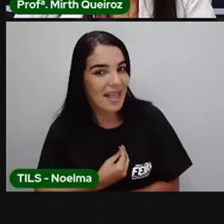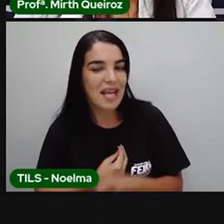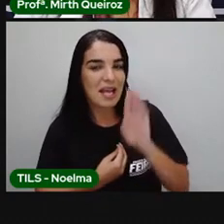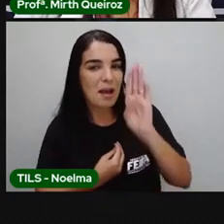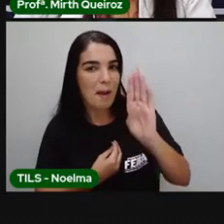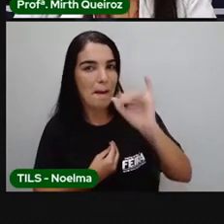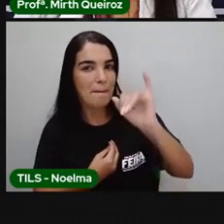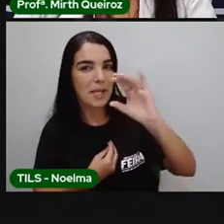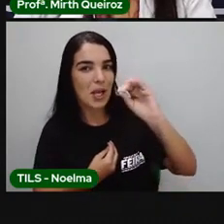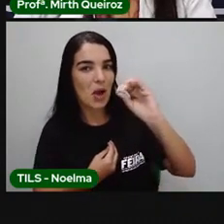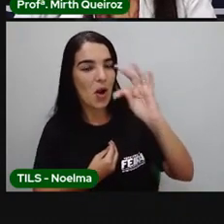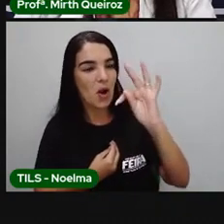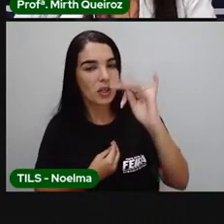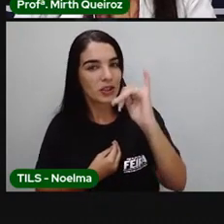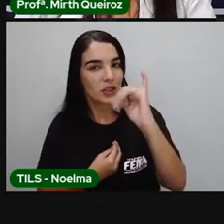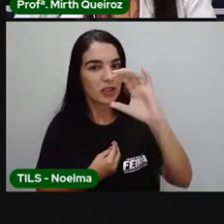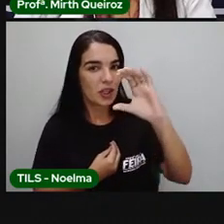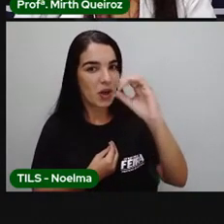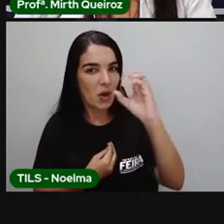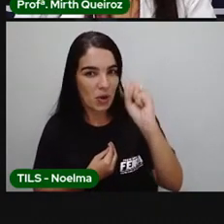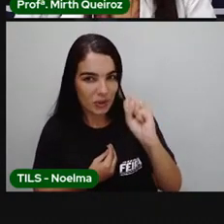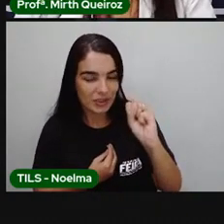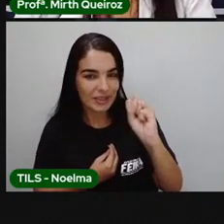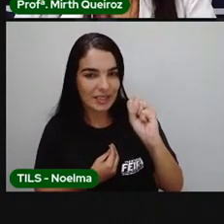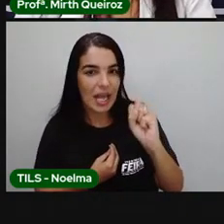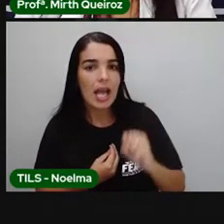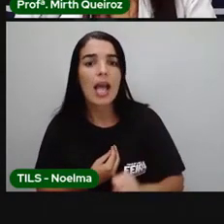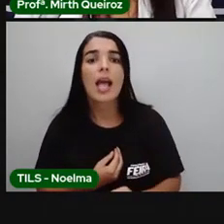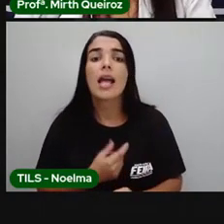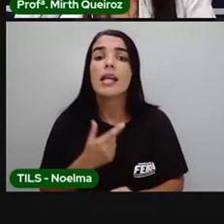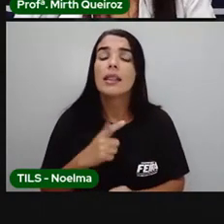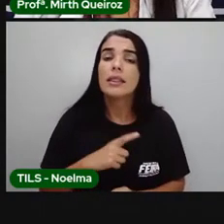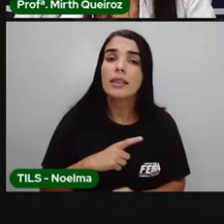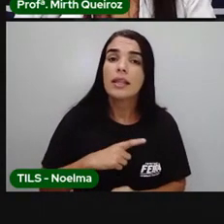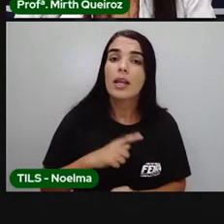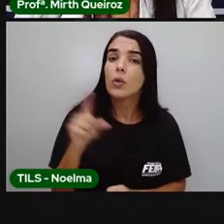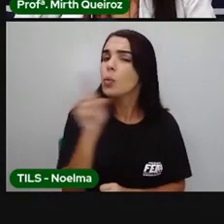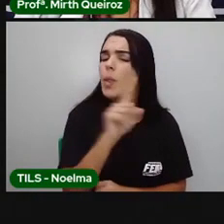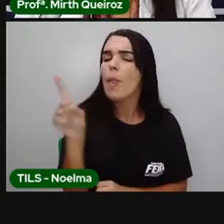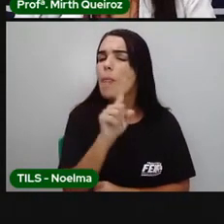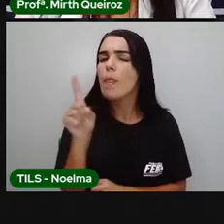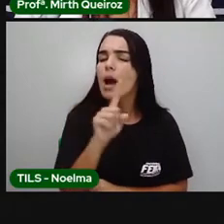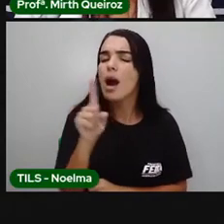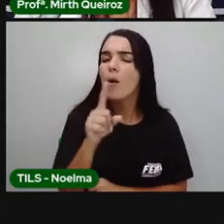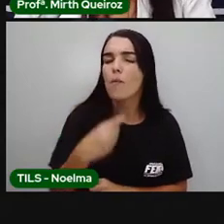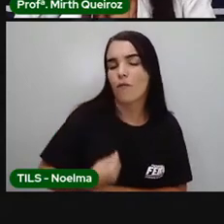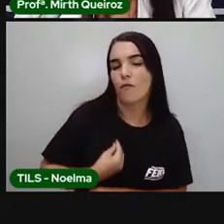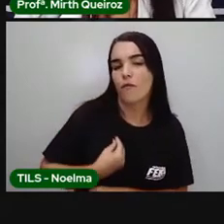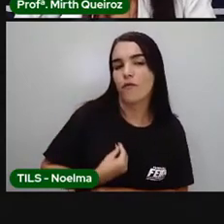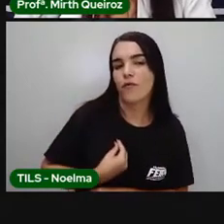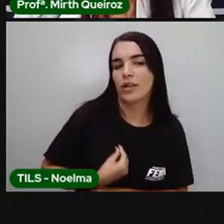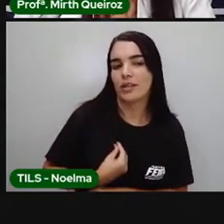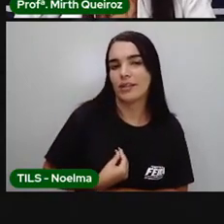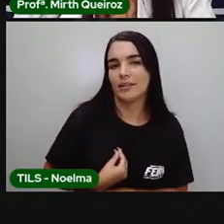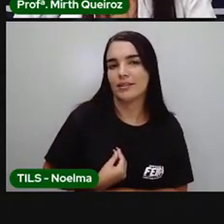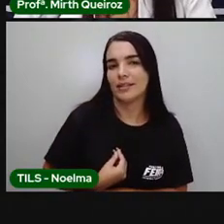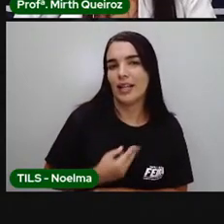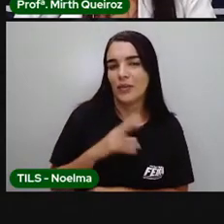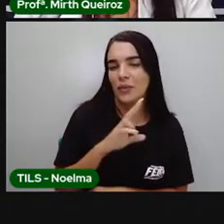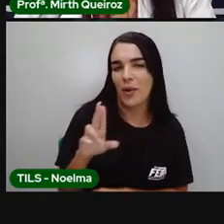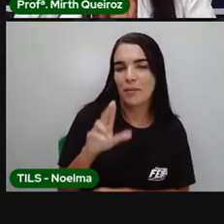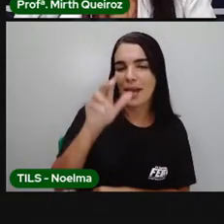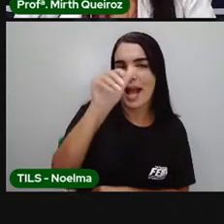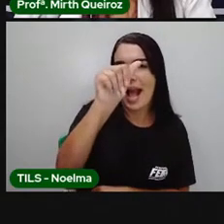vida. E os seres abióticos, ou não bióticos, ou seres que não têm vida.